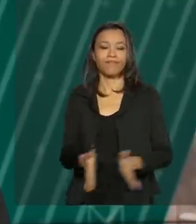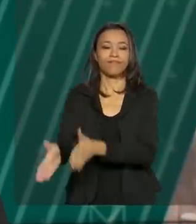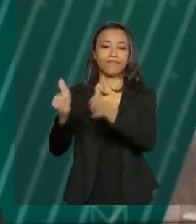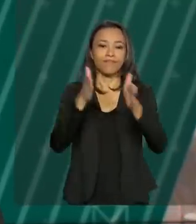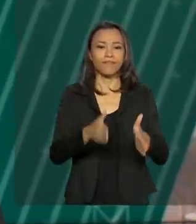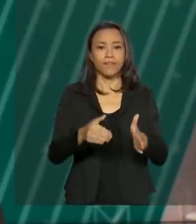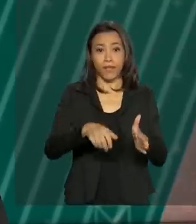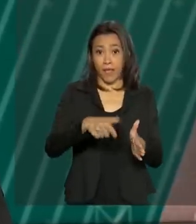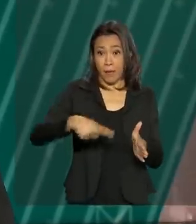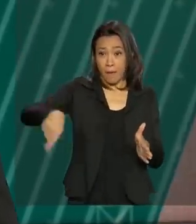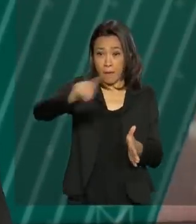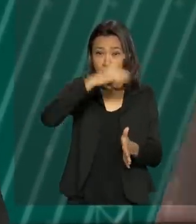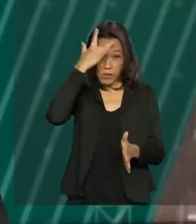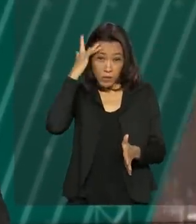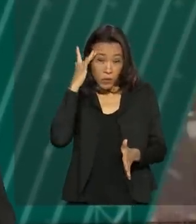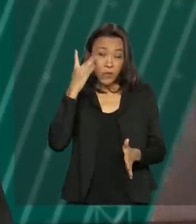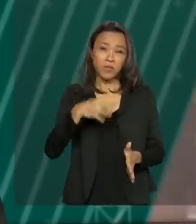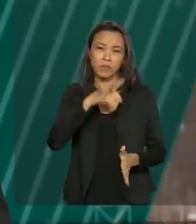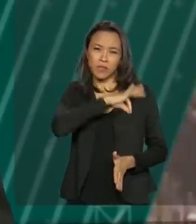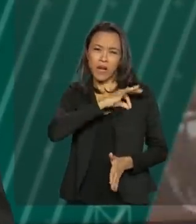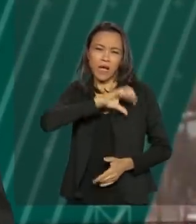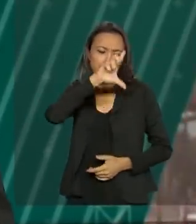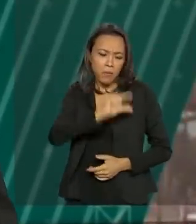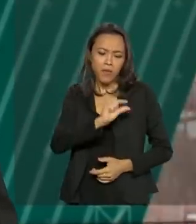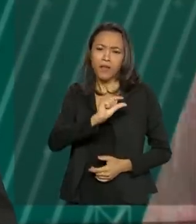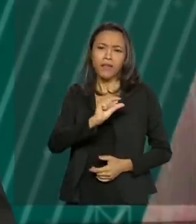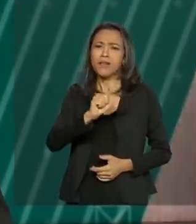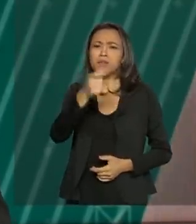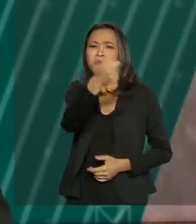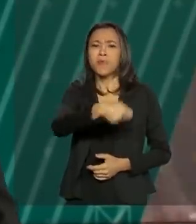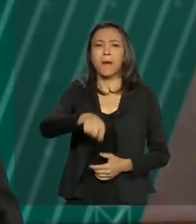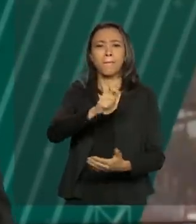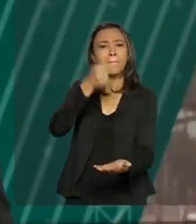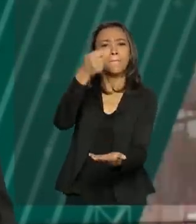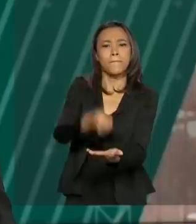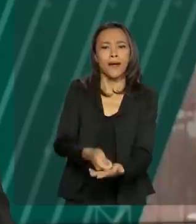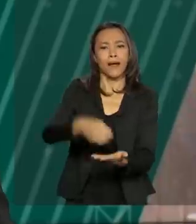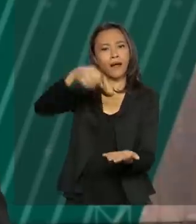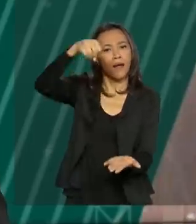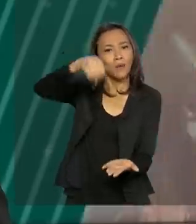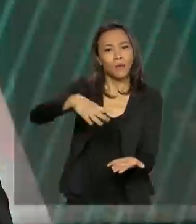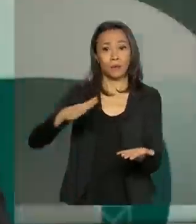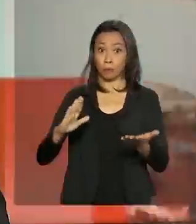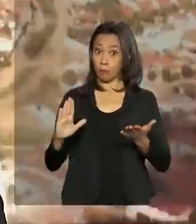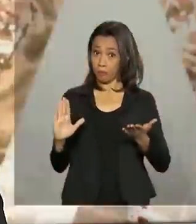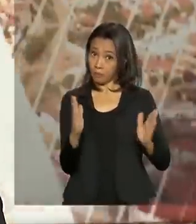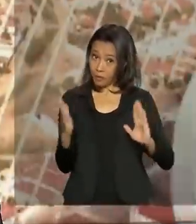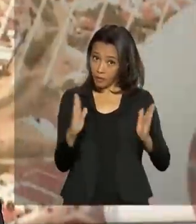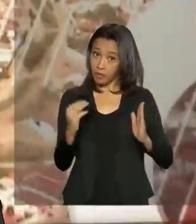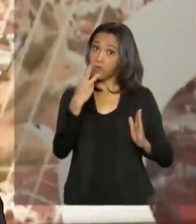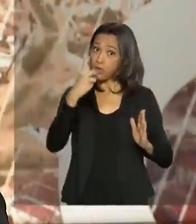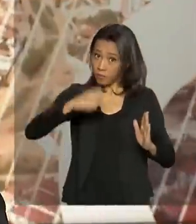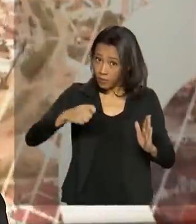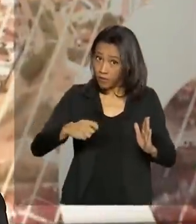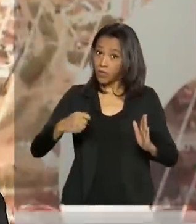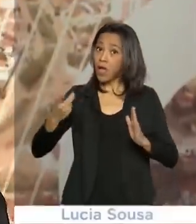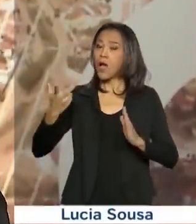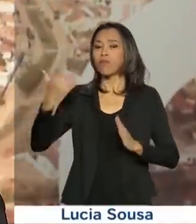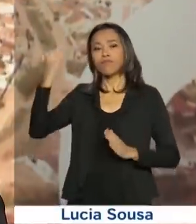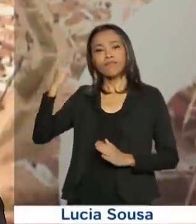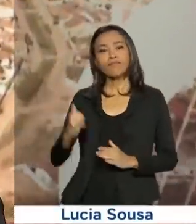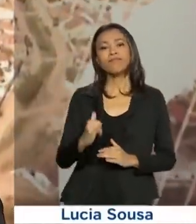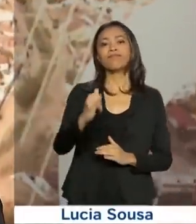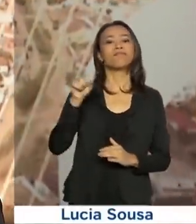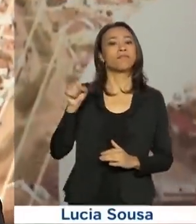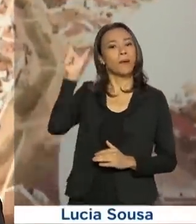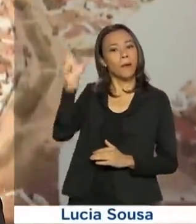Consumidores de baixa renda estão isentos de pagar a conta de luz por três meses. O anúncio foi feito pelo presidente Jair